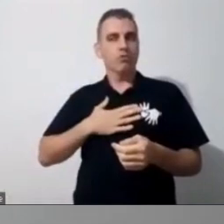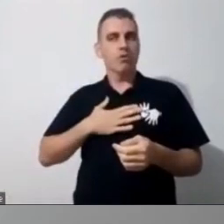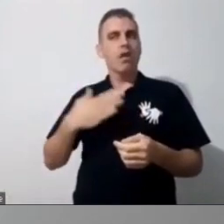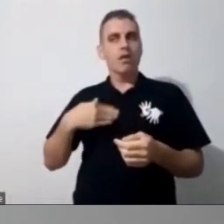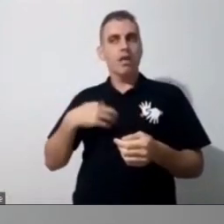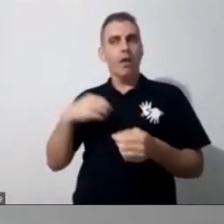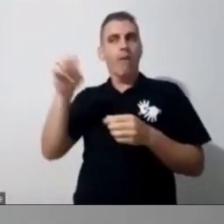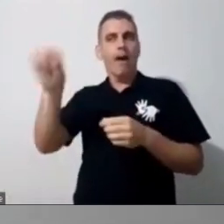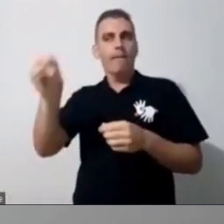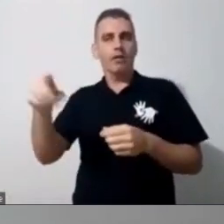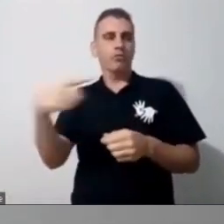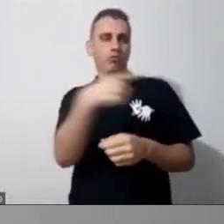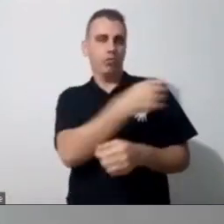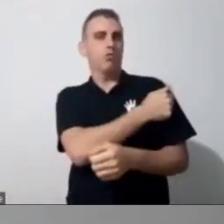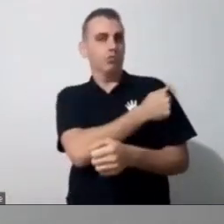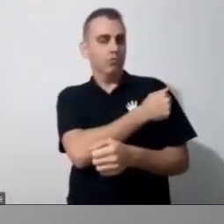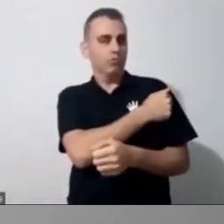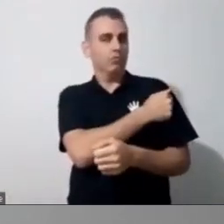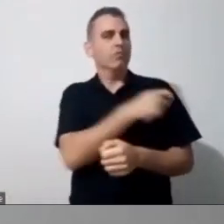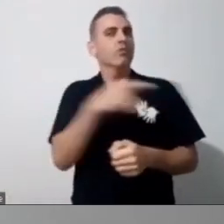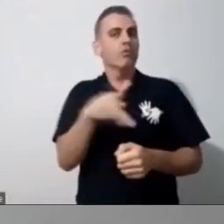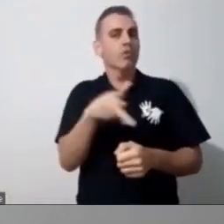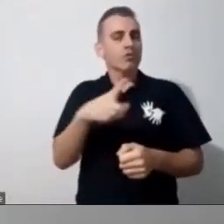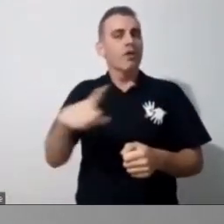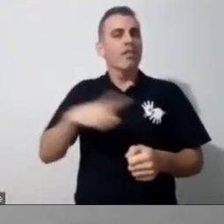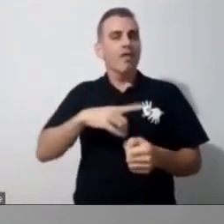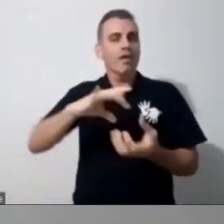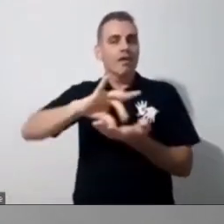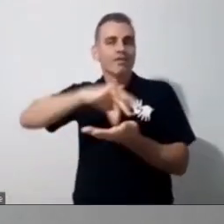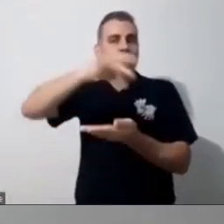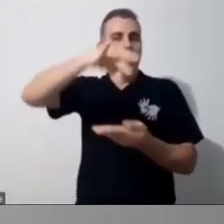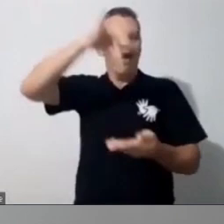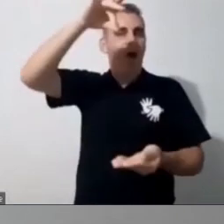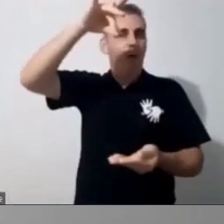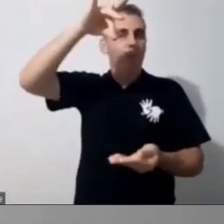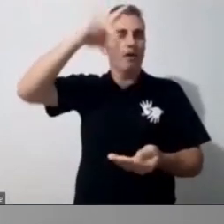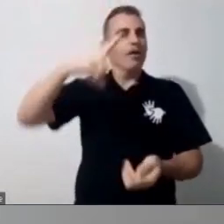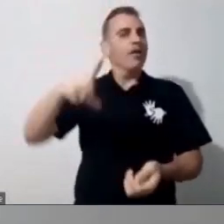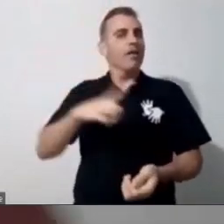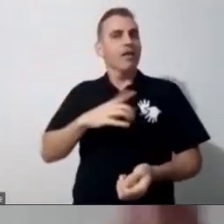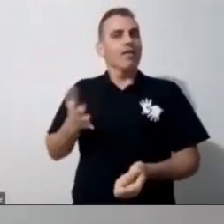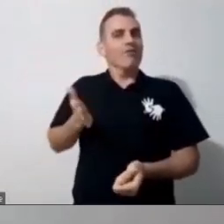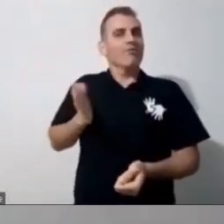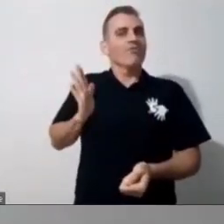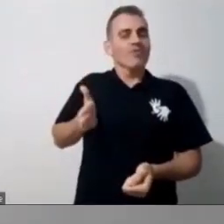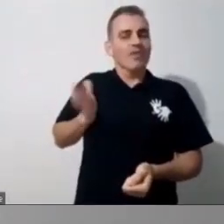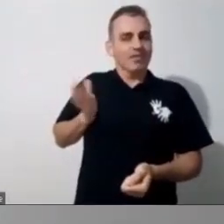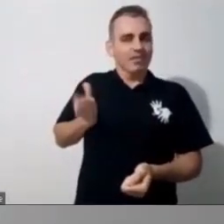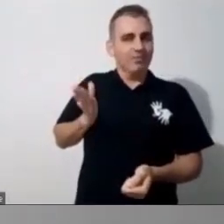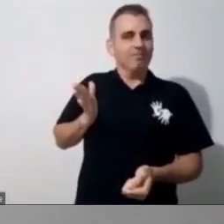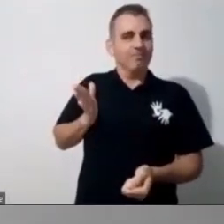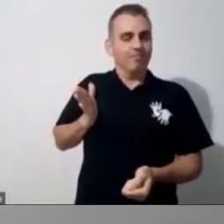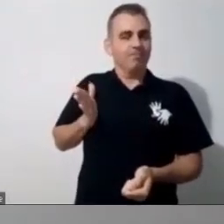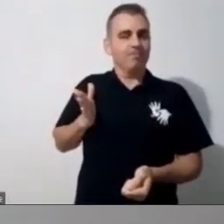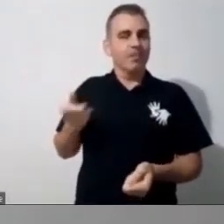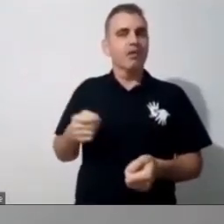Professor, ele tem alma, ele tem um coração enorme, porque a gente sabe que as coisas que a gente passa, se